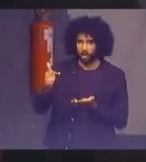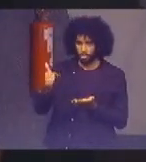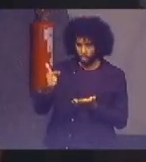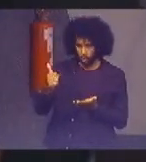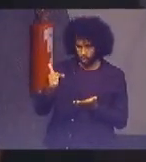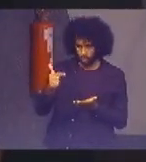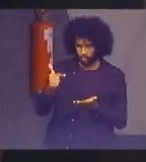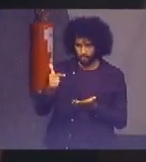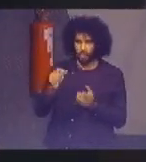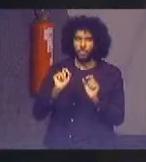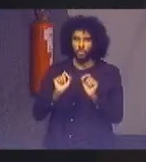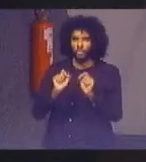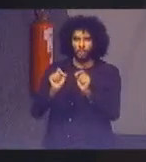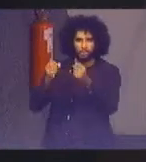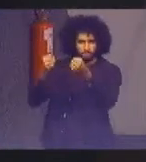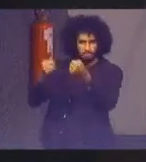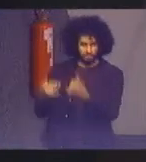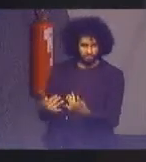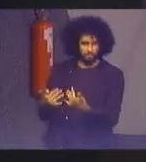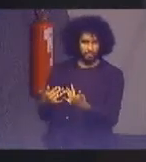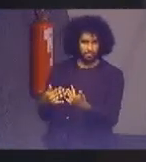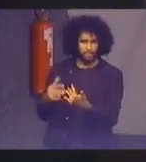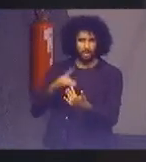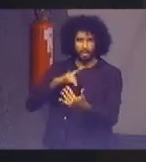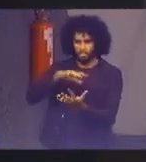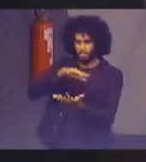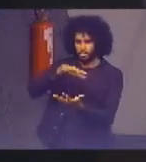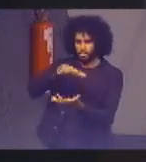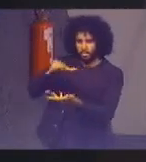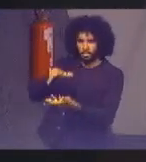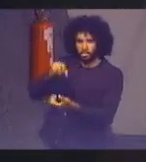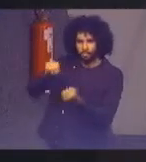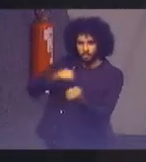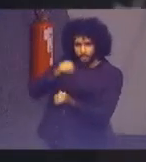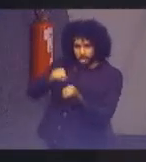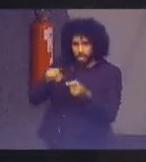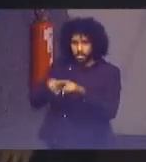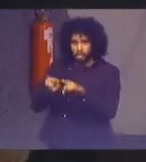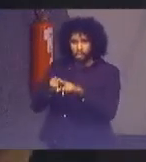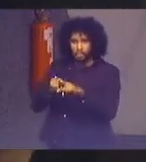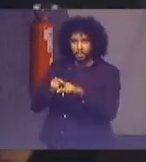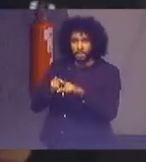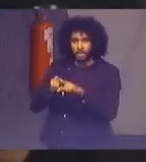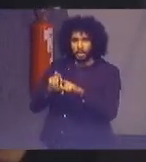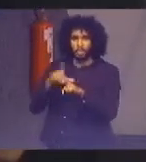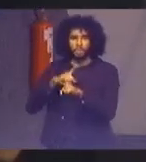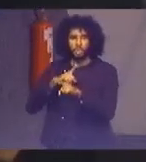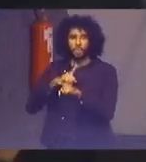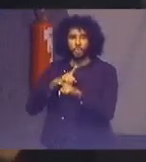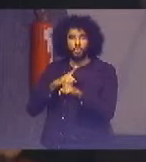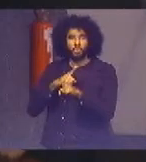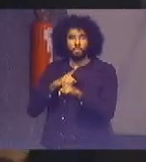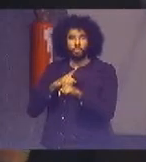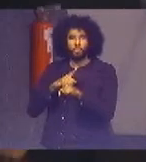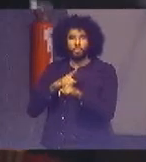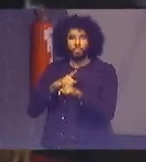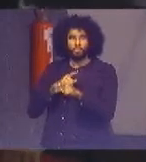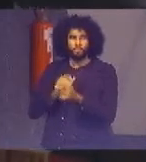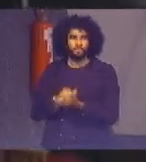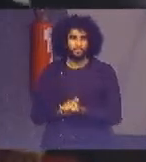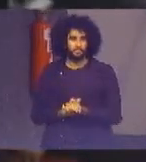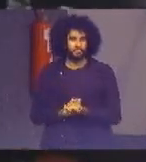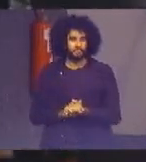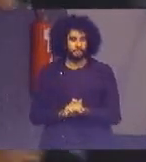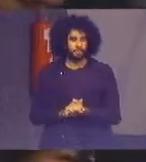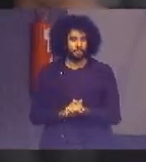que é aquele que diz respeito à produção e consumo sustentáveis. Temos já feito uma série